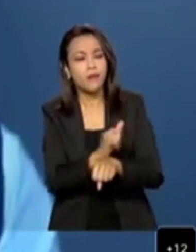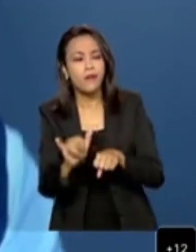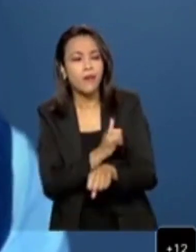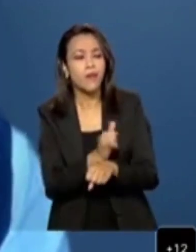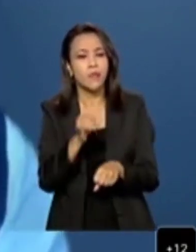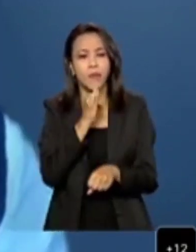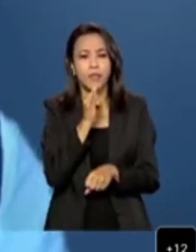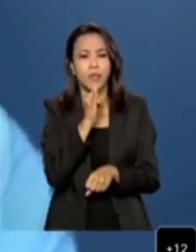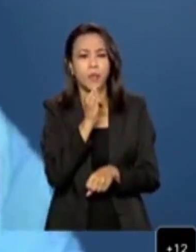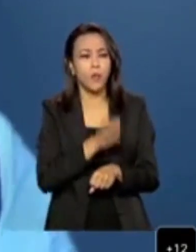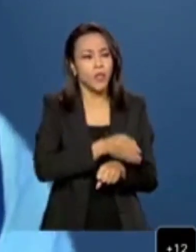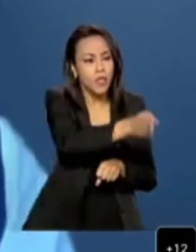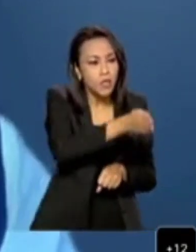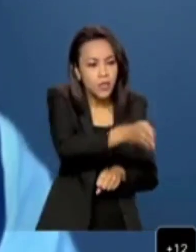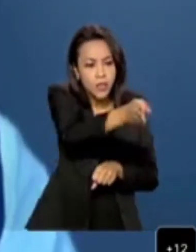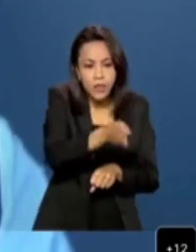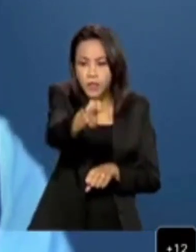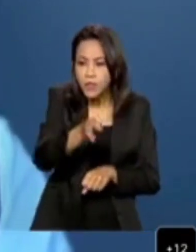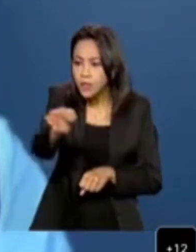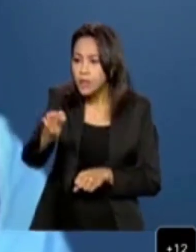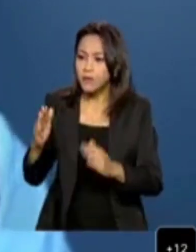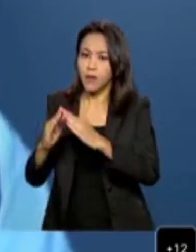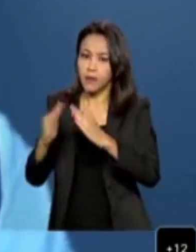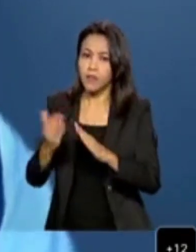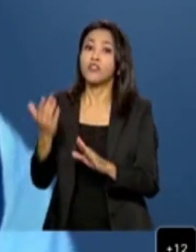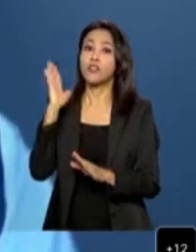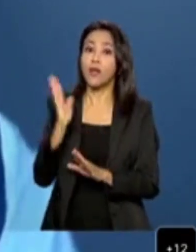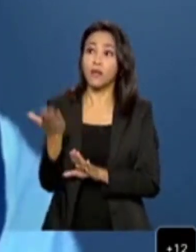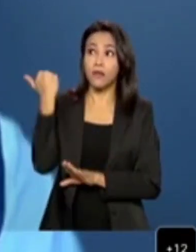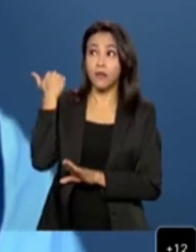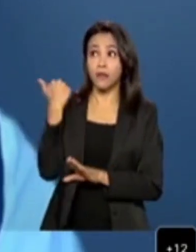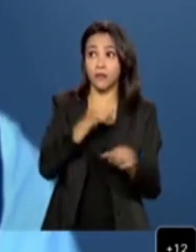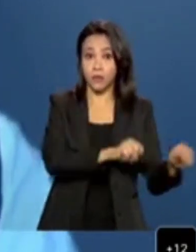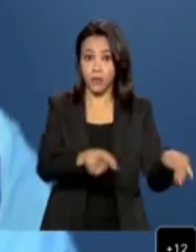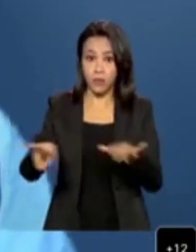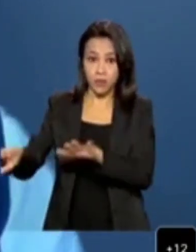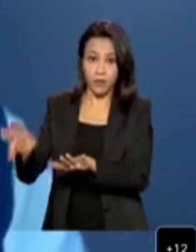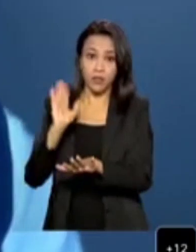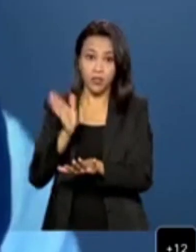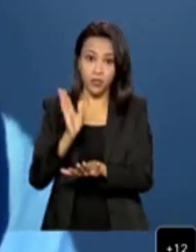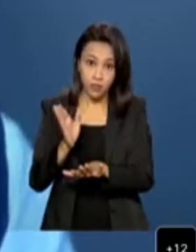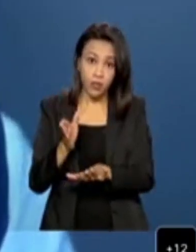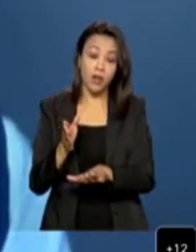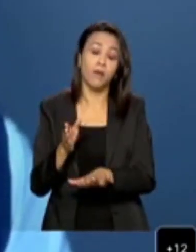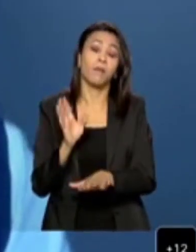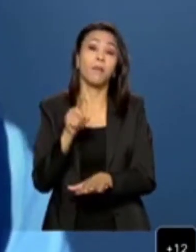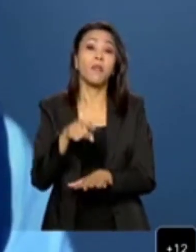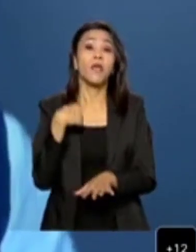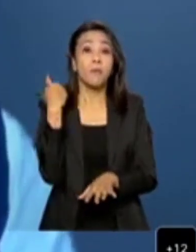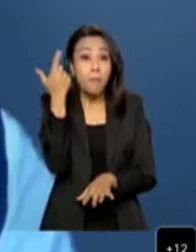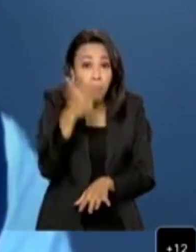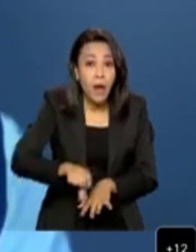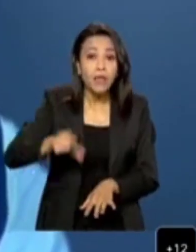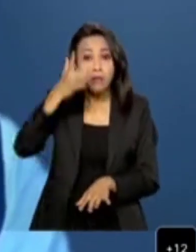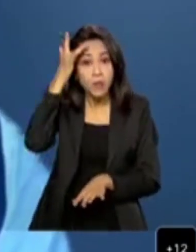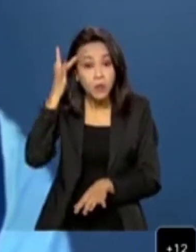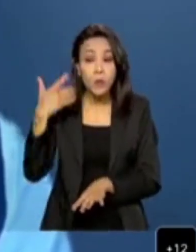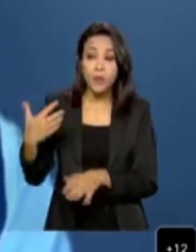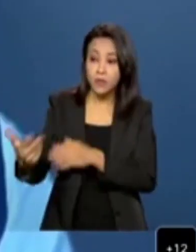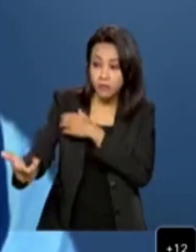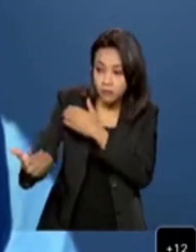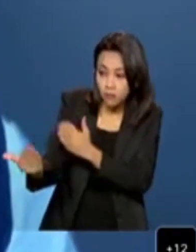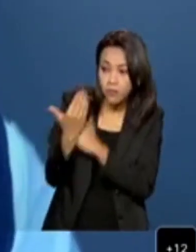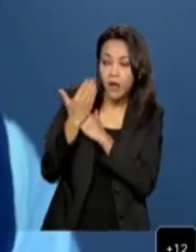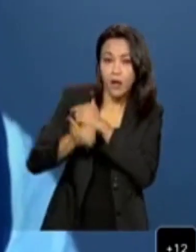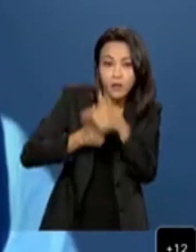ativa de recenseadores, que está em curso desde a semana passada, de forma que possamos ter mais recenseadores atuando